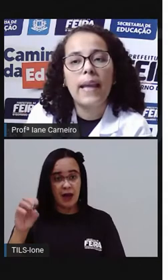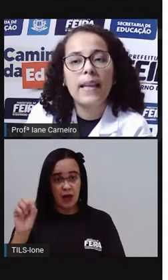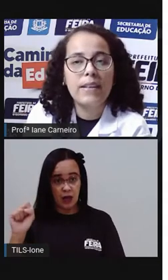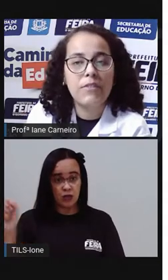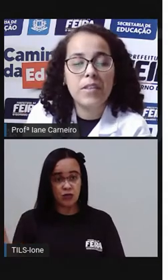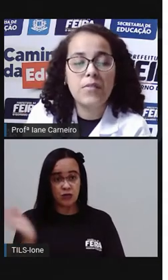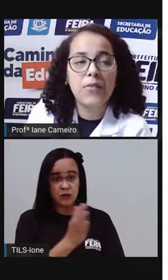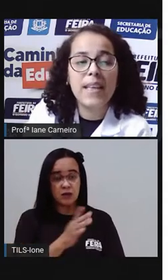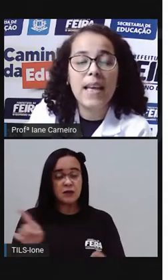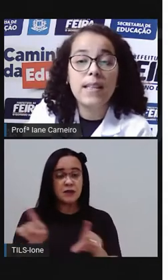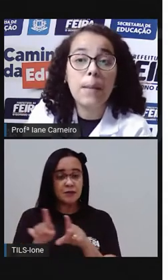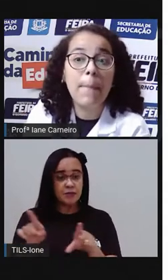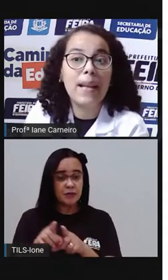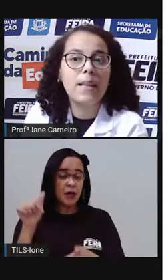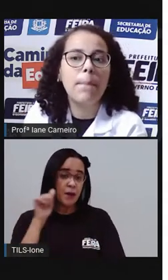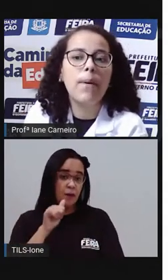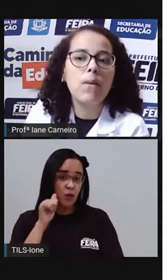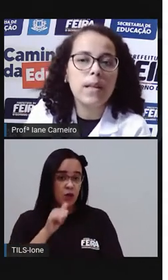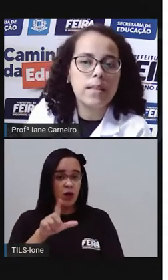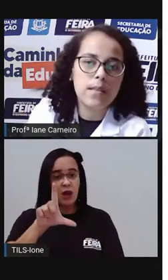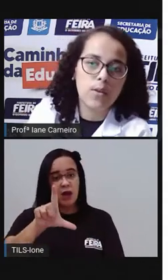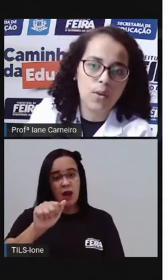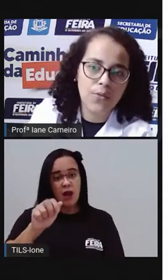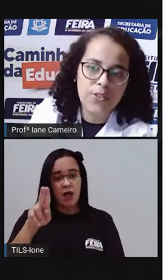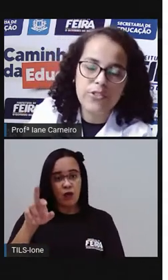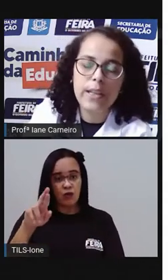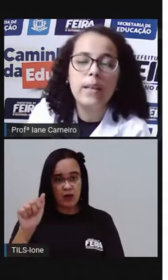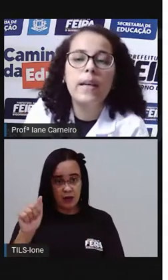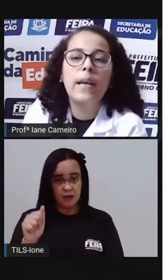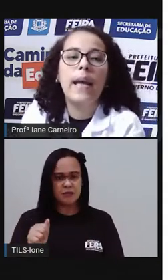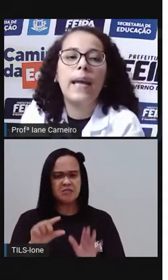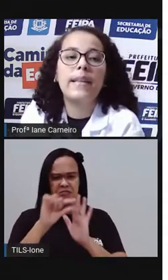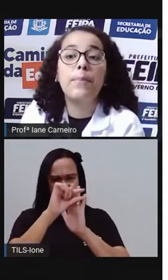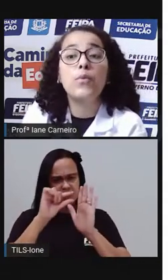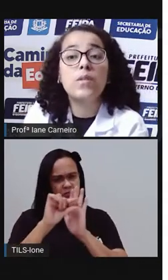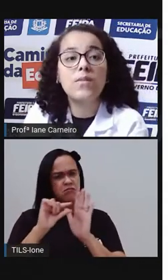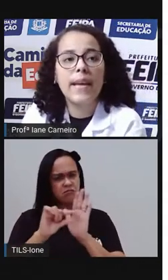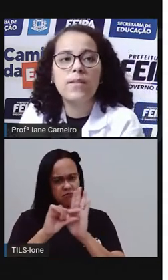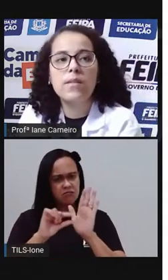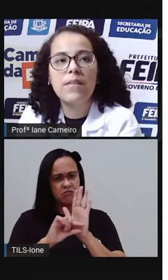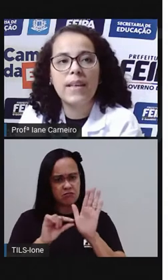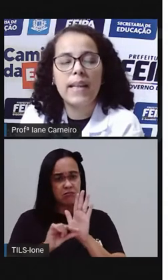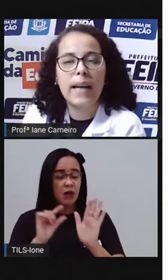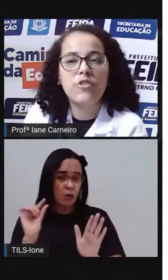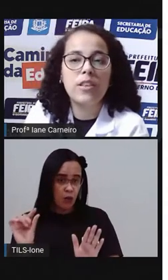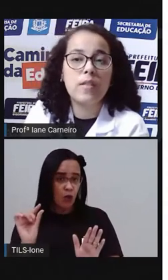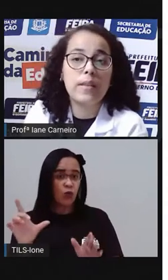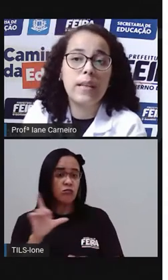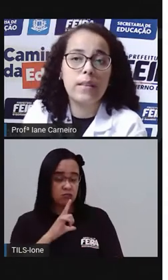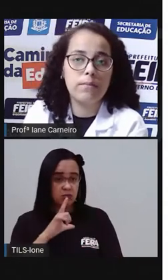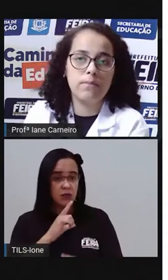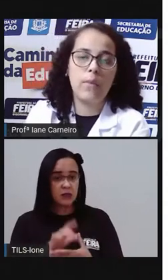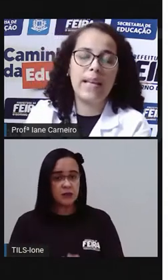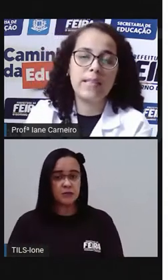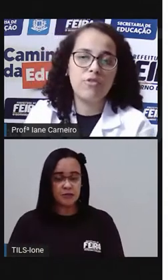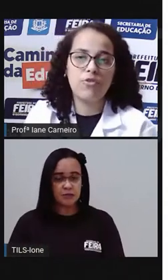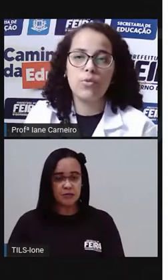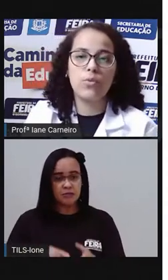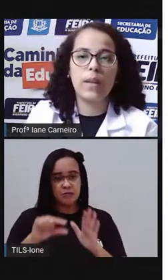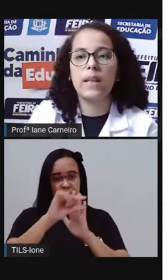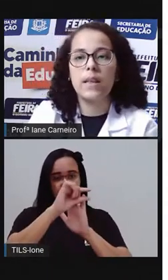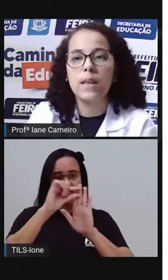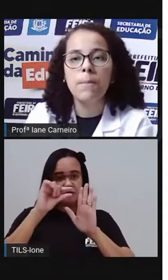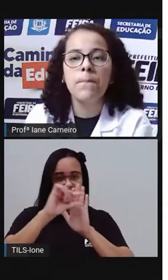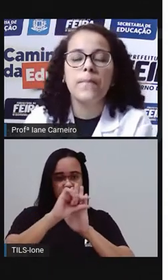E vocês vão ver que ele tem poucas estrofes, tem poucos versos, na verdade, ele só tem essa